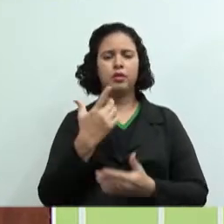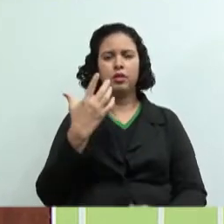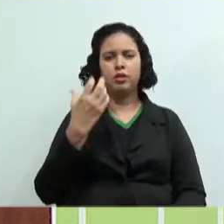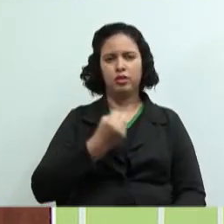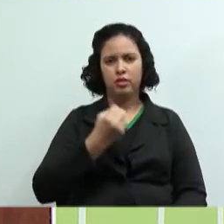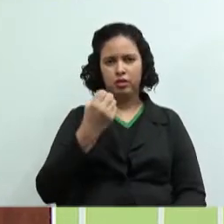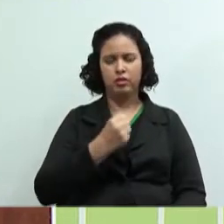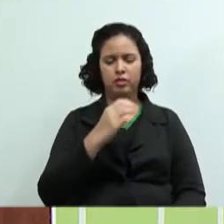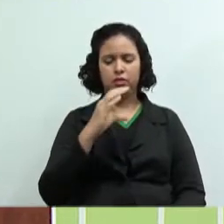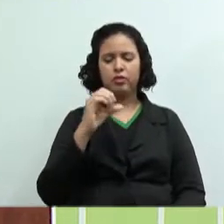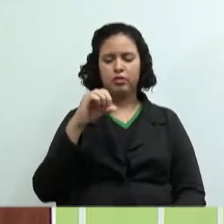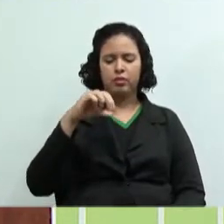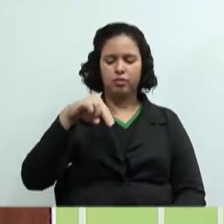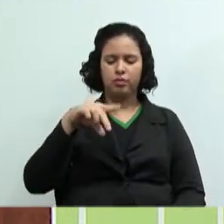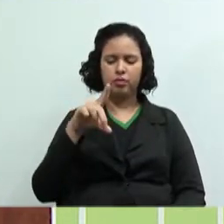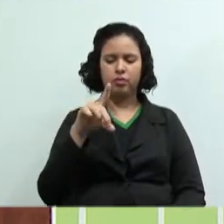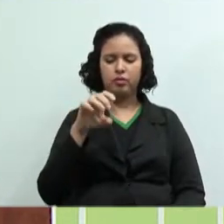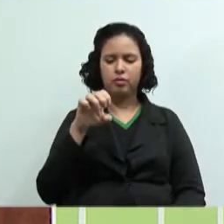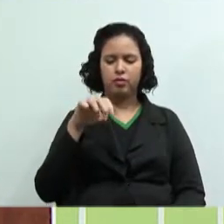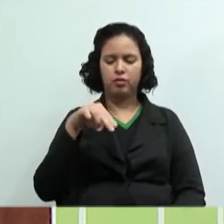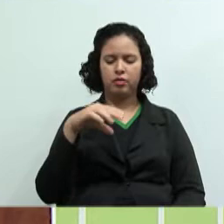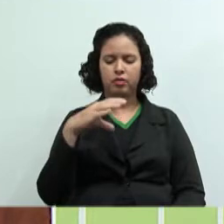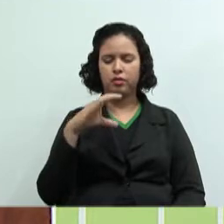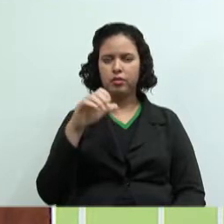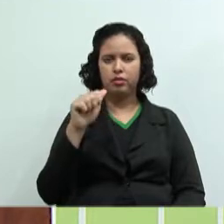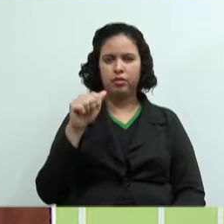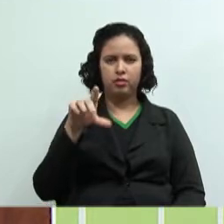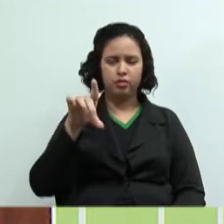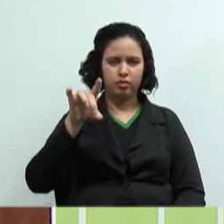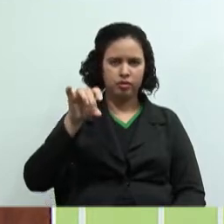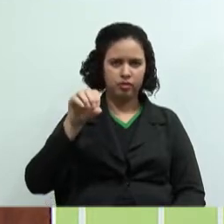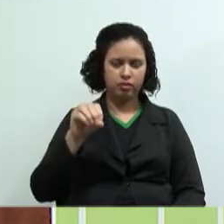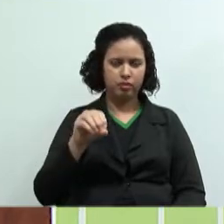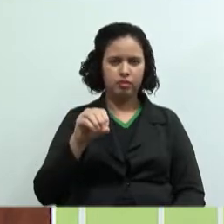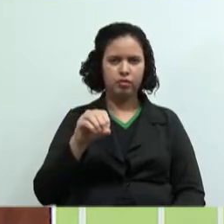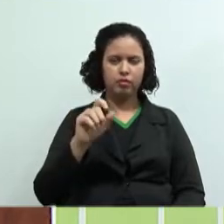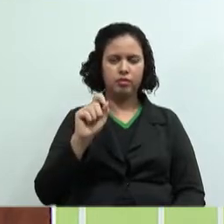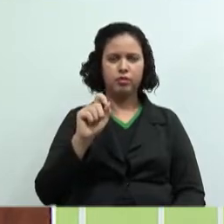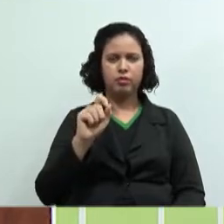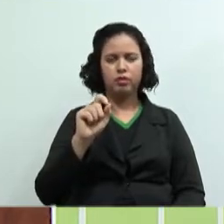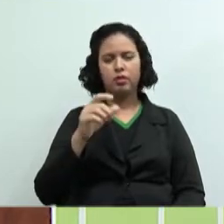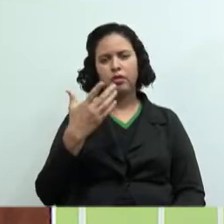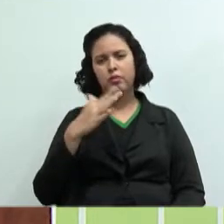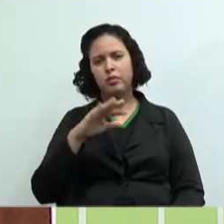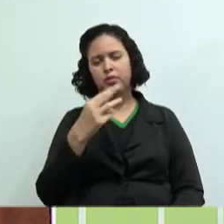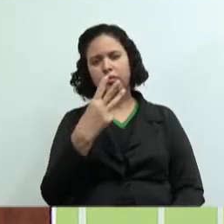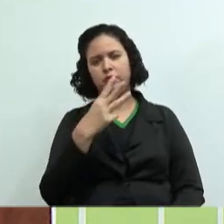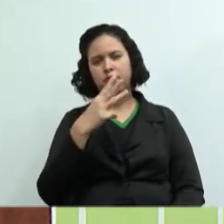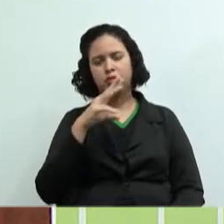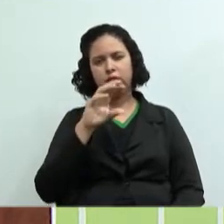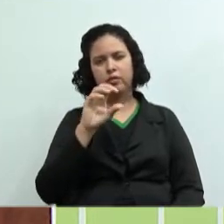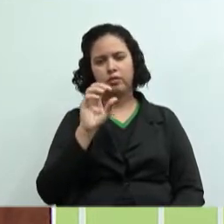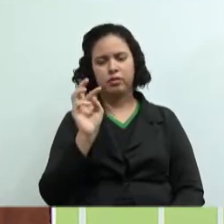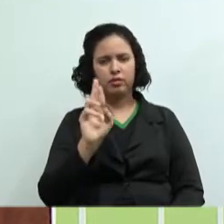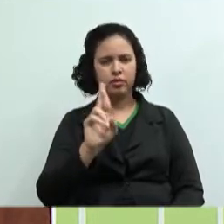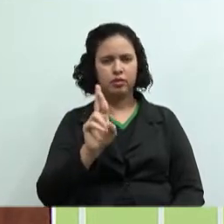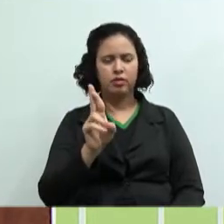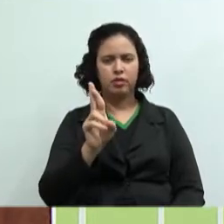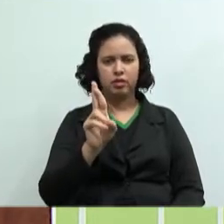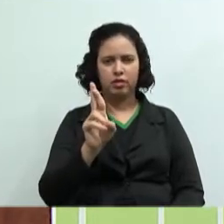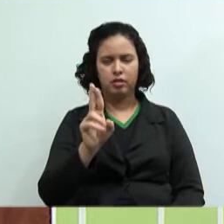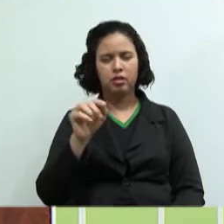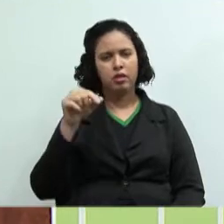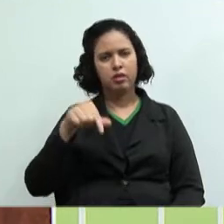certo? Então hoje o leite condensado está no mercado em torno de três reais, que em Porto Velho a gente consegue